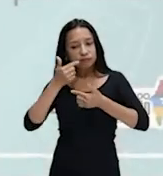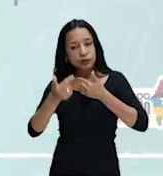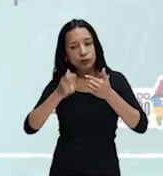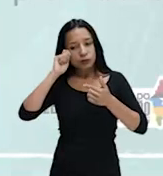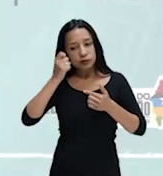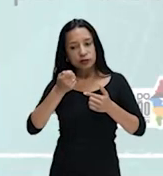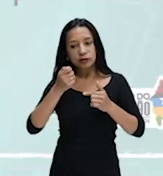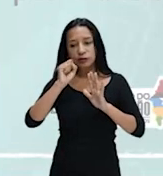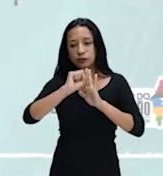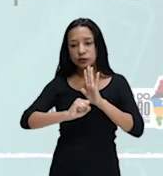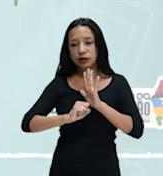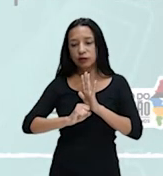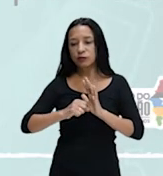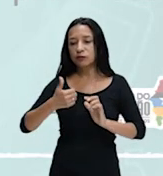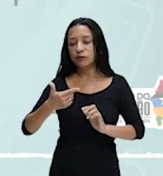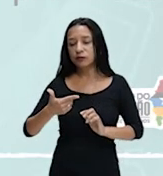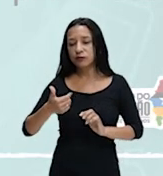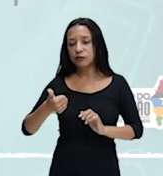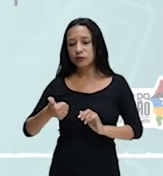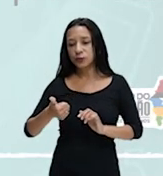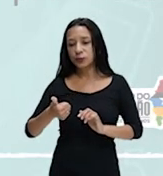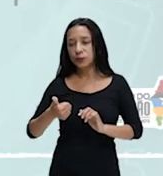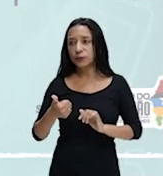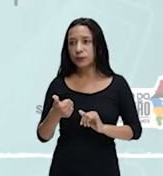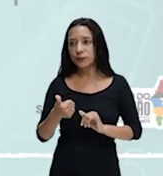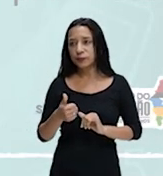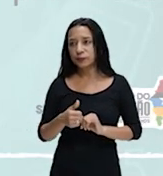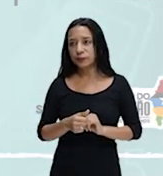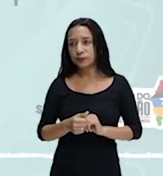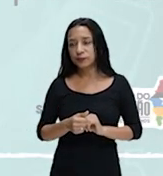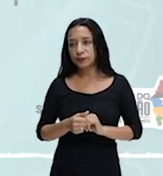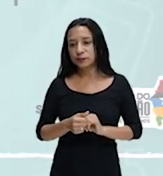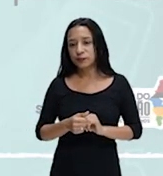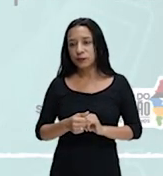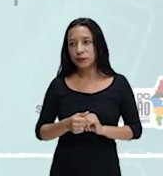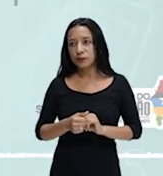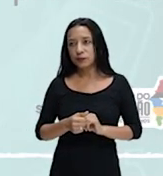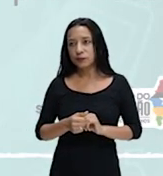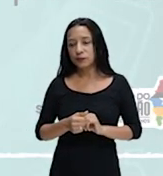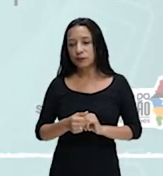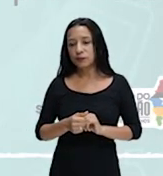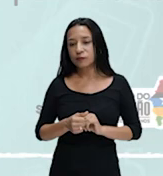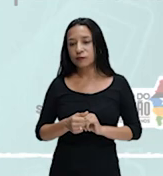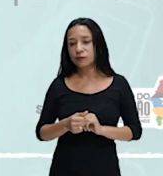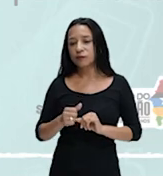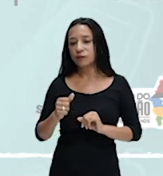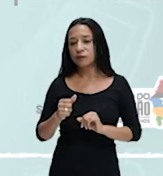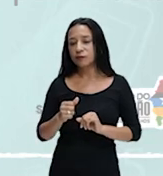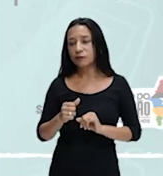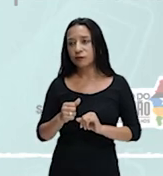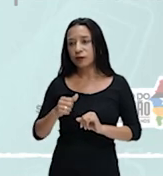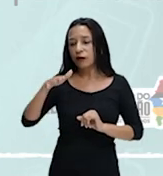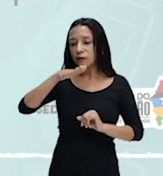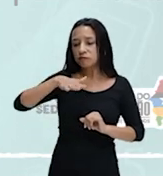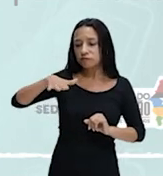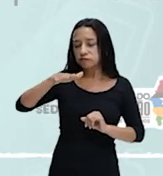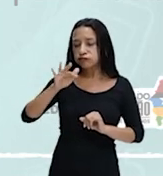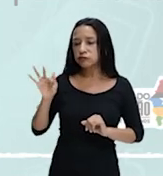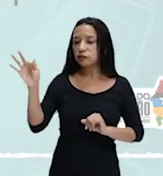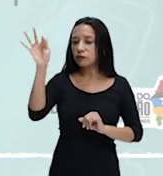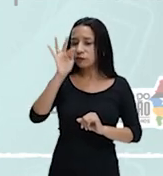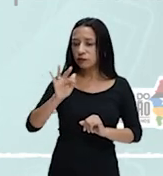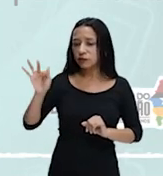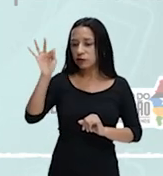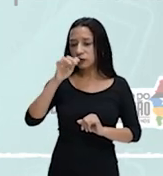atualmente, além da consagração em nível federal, que se consegue obter,